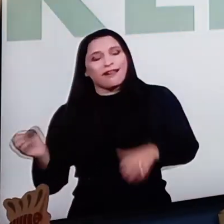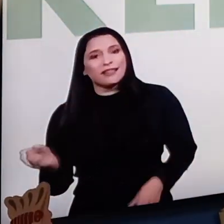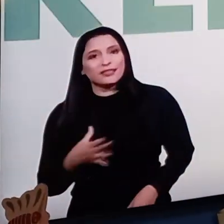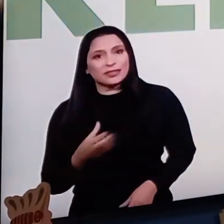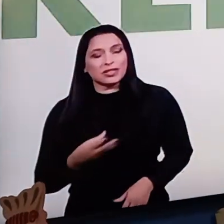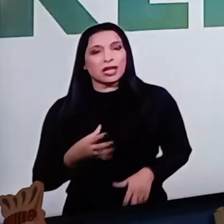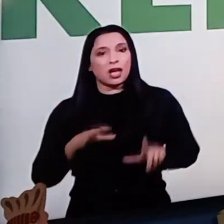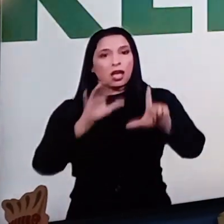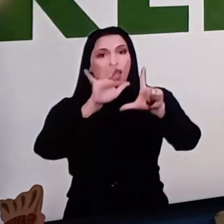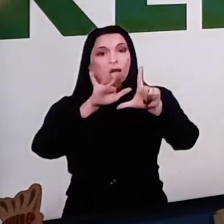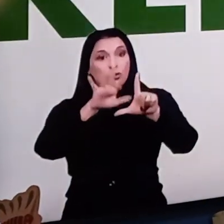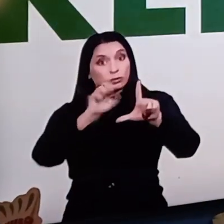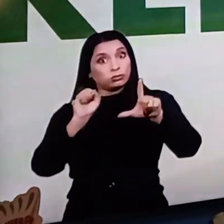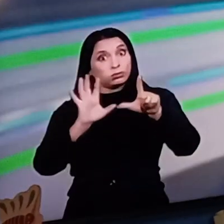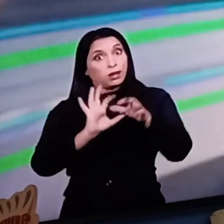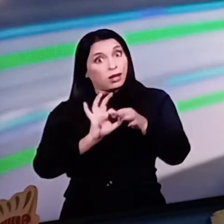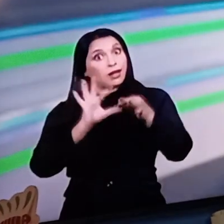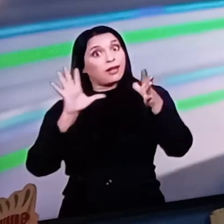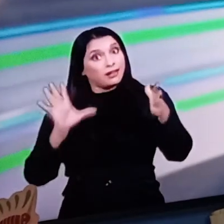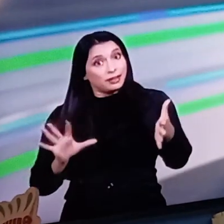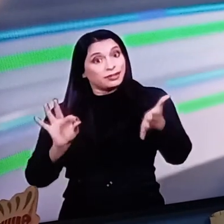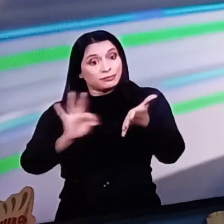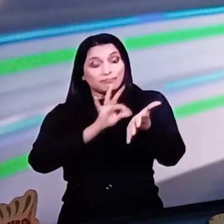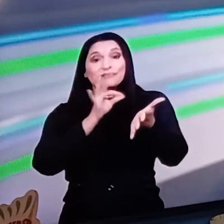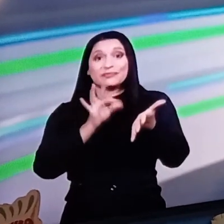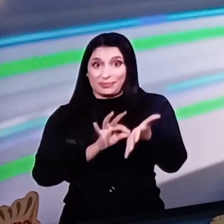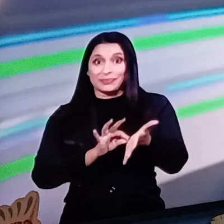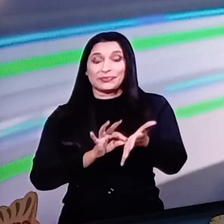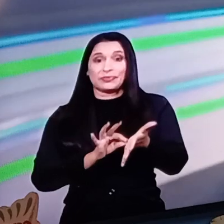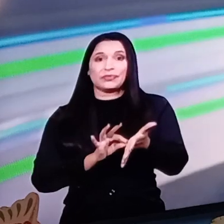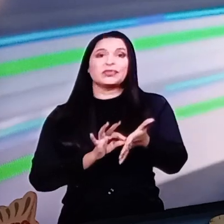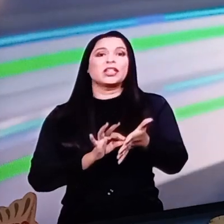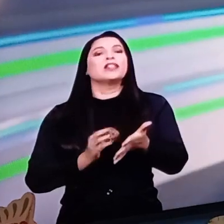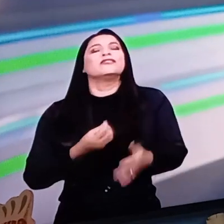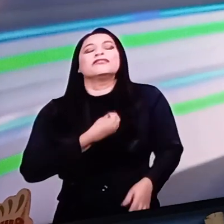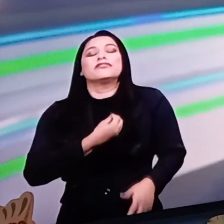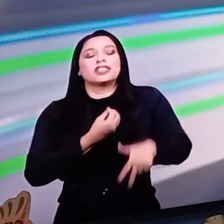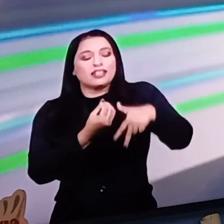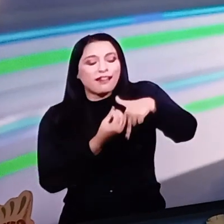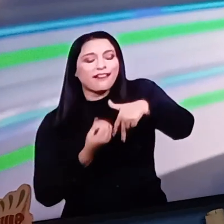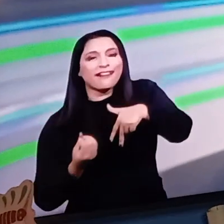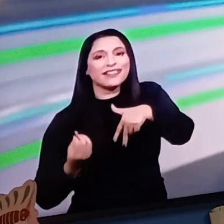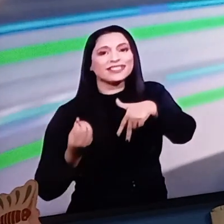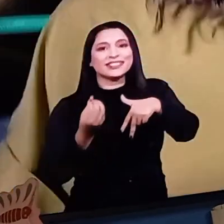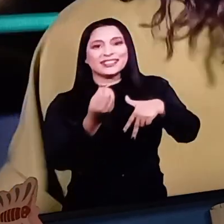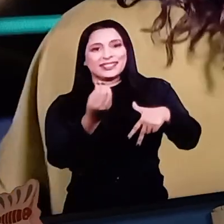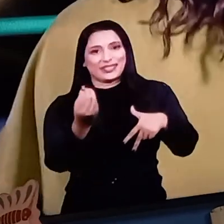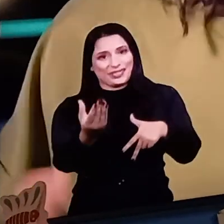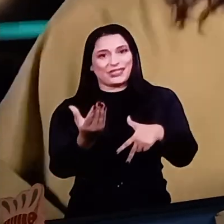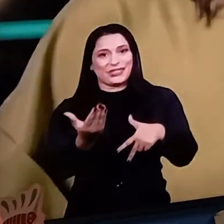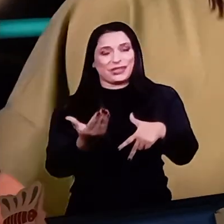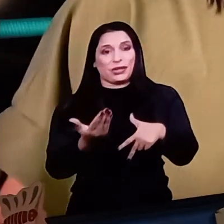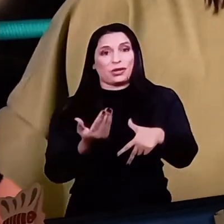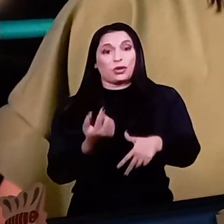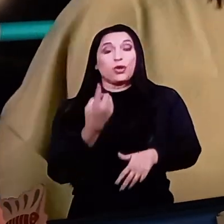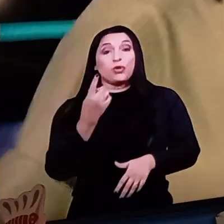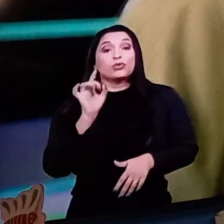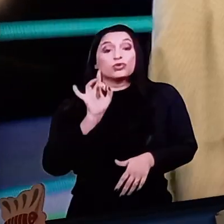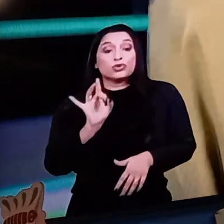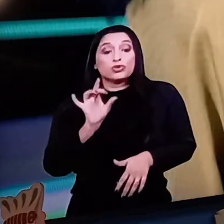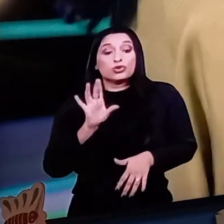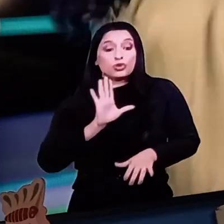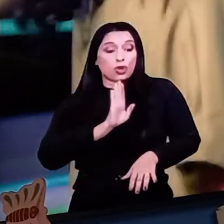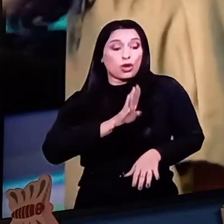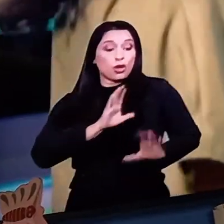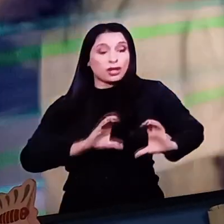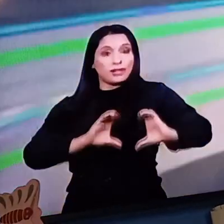em renovação. Faça agora a sua autorização eletrônica de doação de órgãos. Seja a vida na vida de alguém, doe órgãos. Um